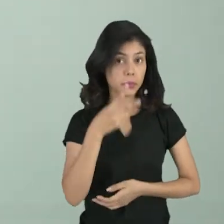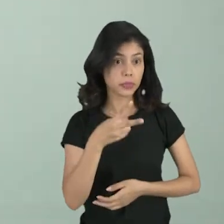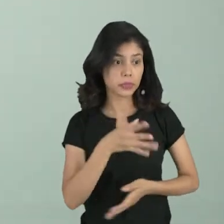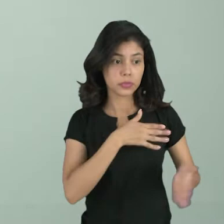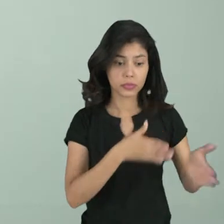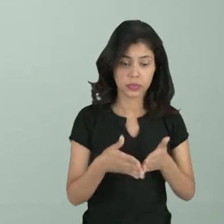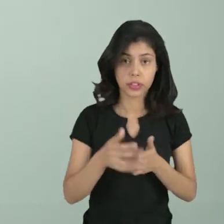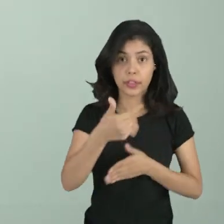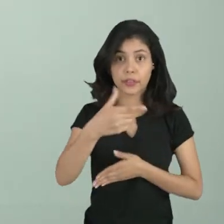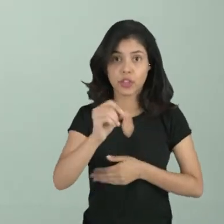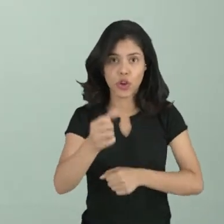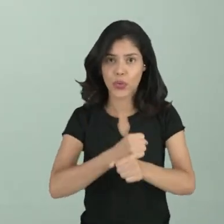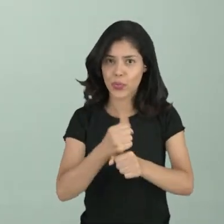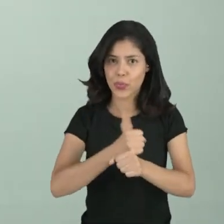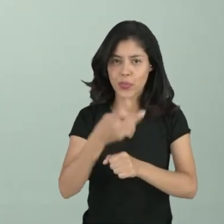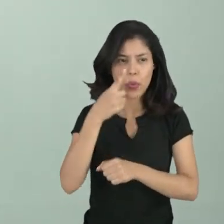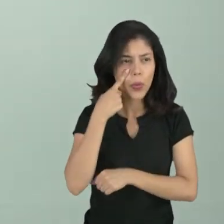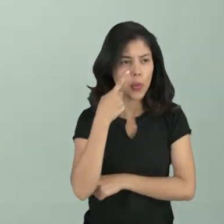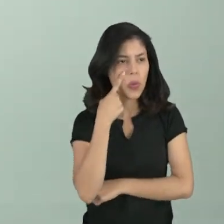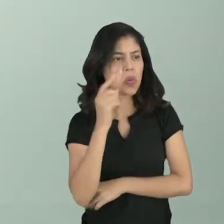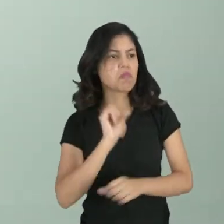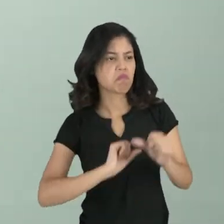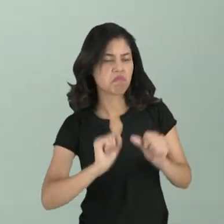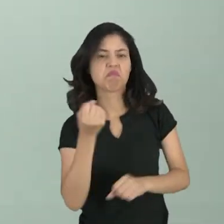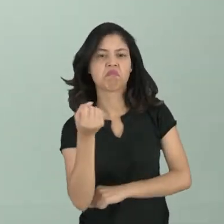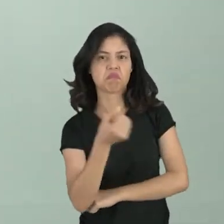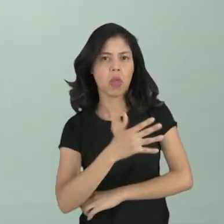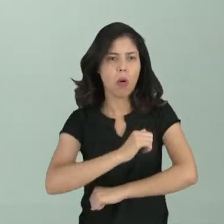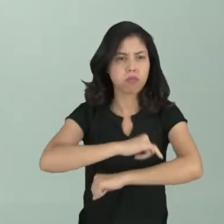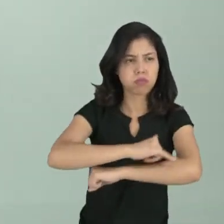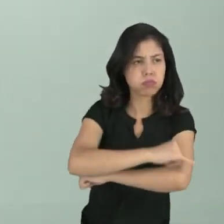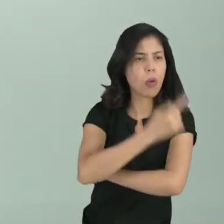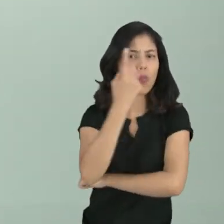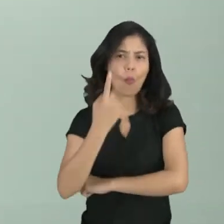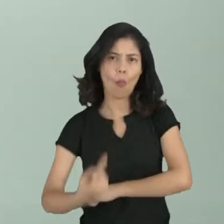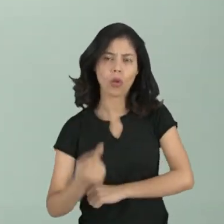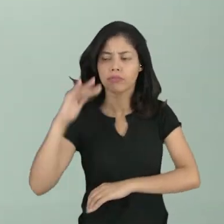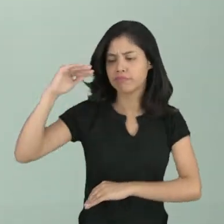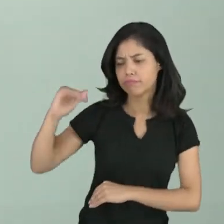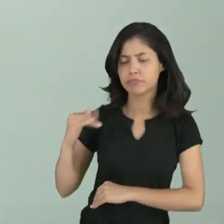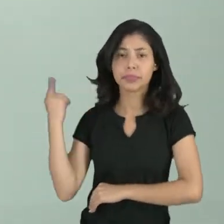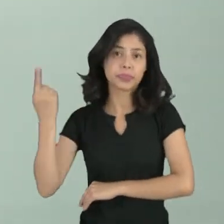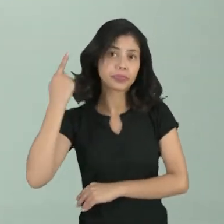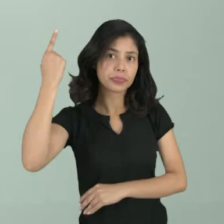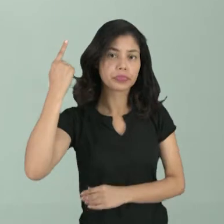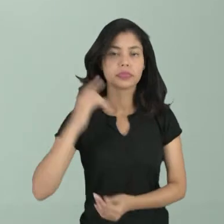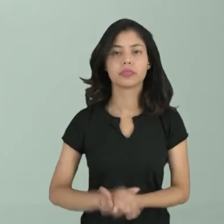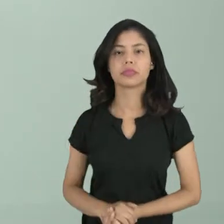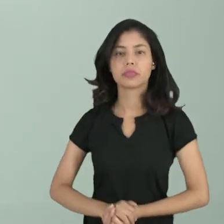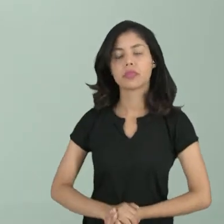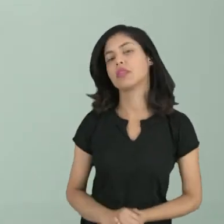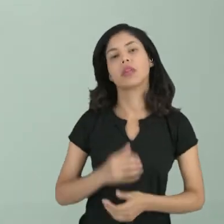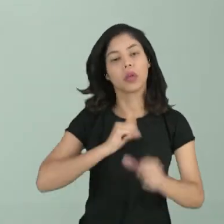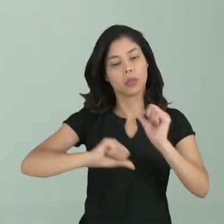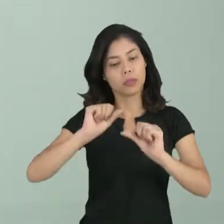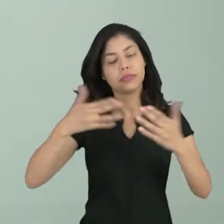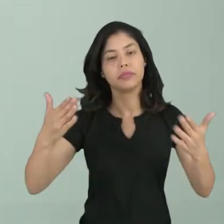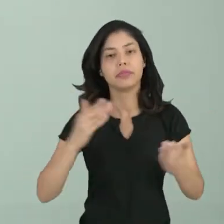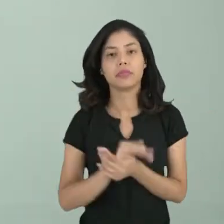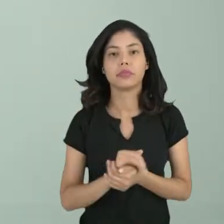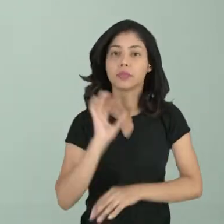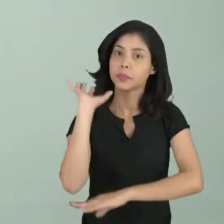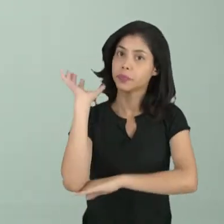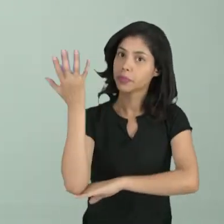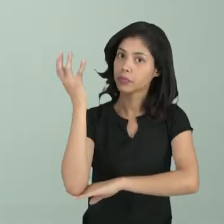ele, passa 20 anos, você olha, o fulano mudou, ele está gordo, está magro, ele está baixo, está alto. Ele muda. As